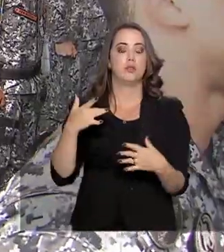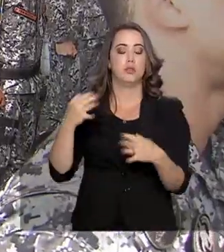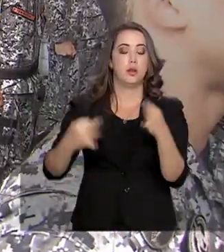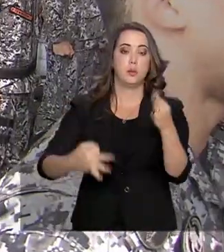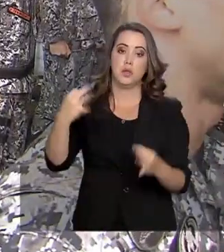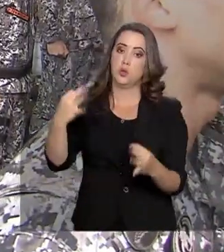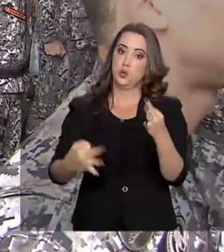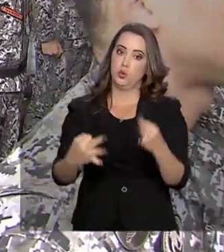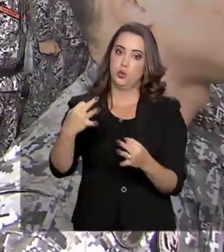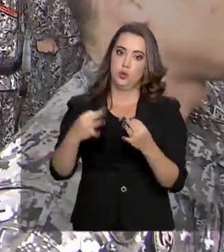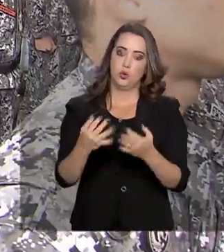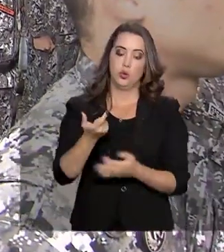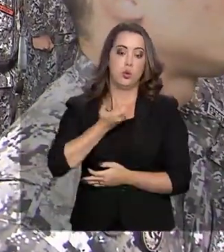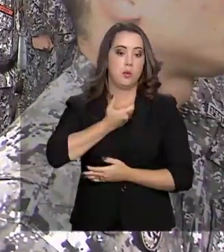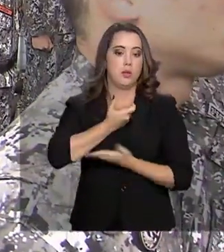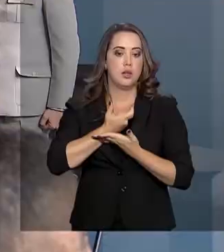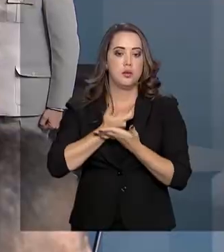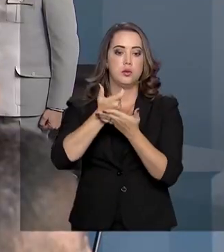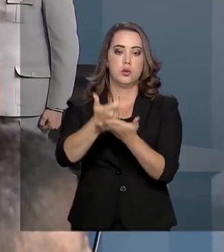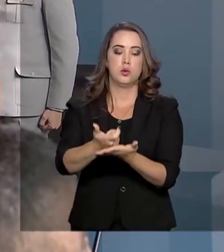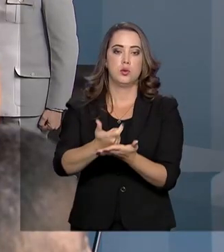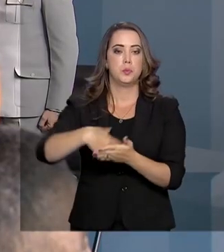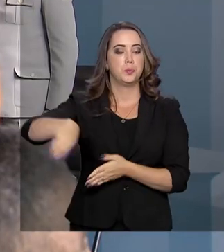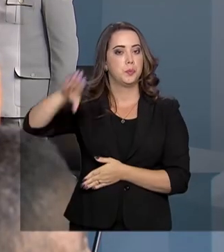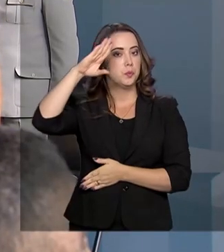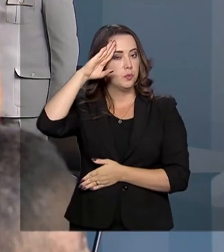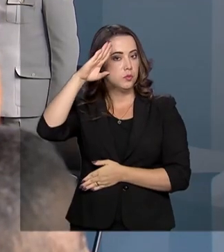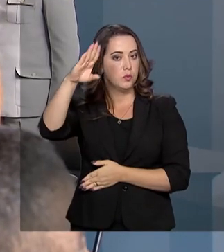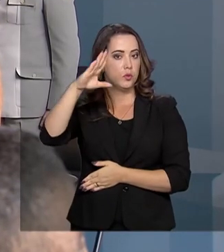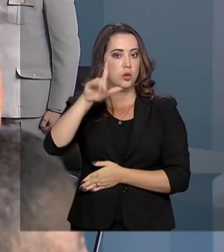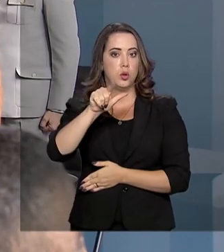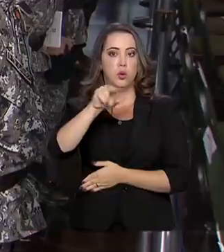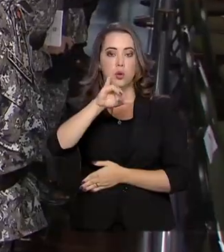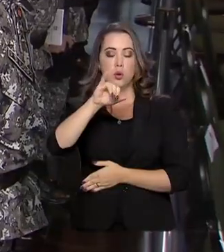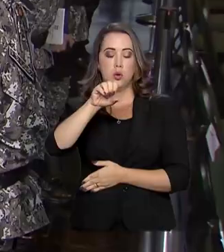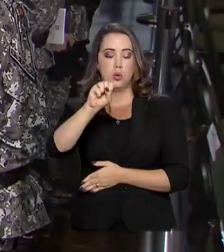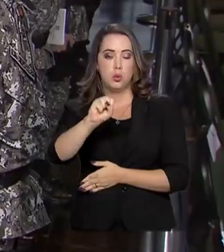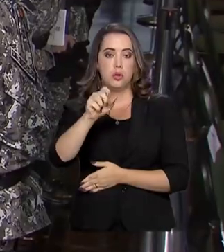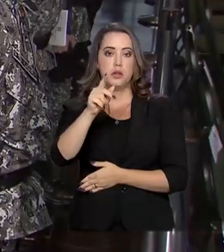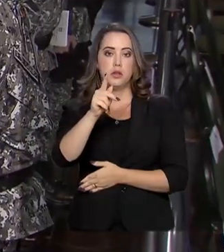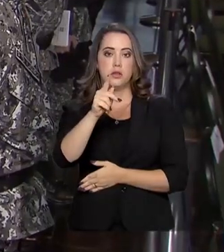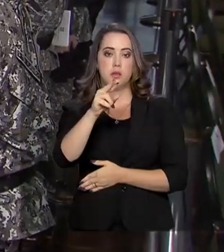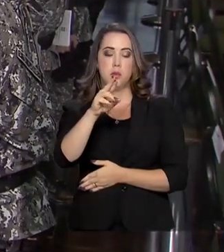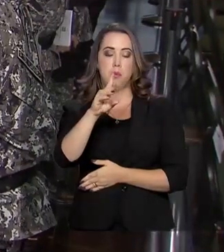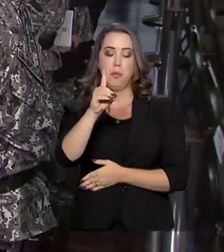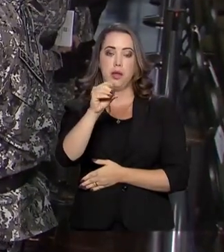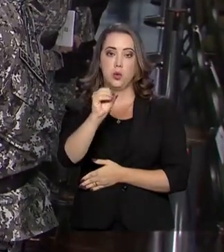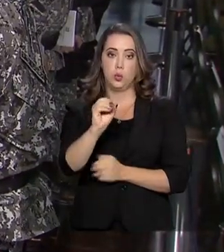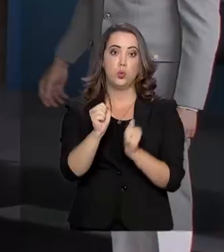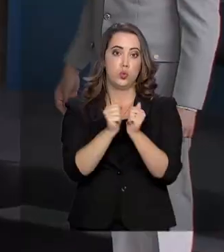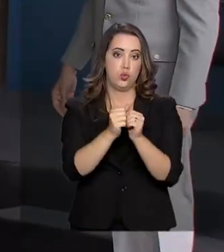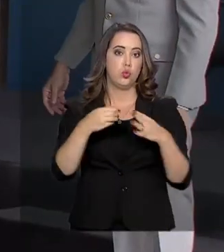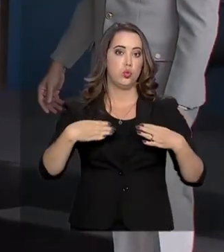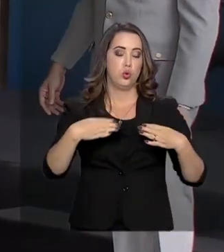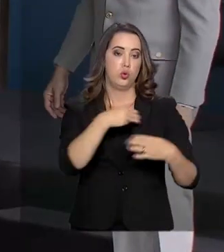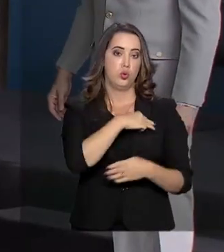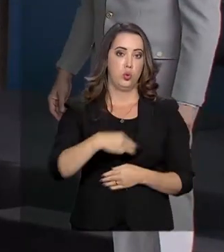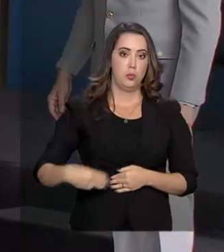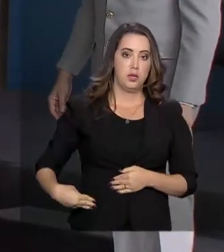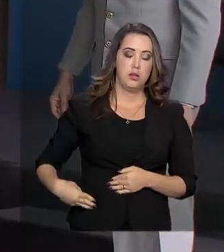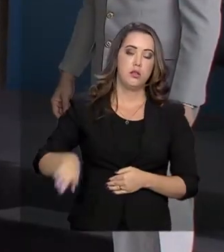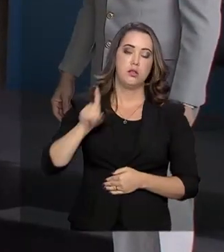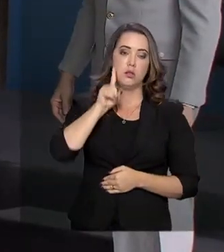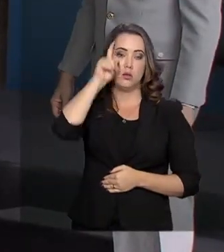Pública a medalha do mérito soldado Luiz Pedro de Souza Gomes. Com a presença do ministro Sérgio Moro, foram condecorados